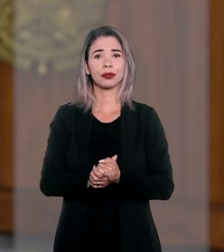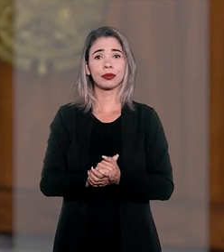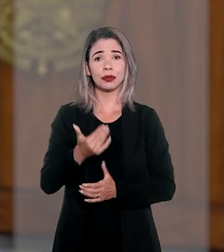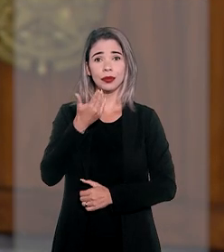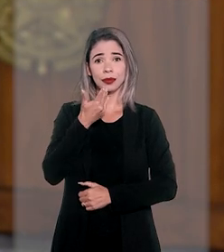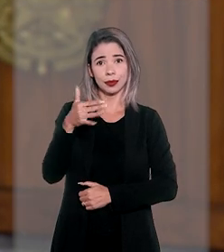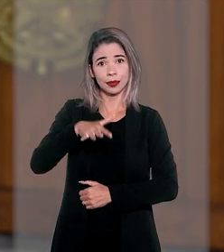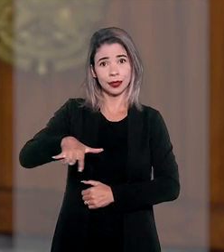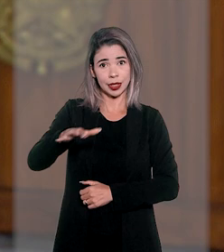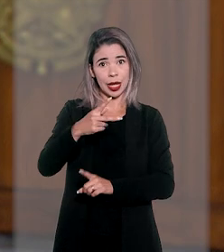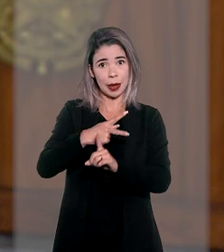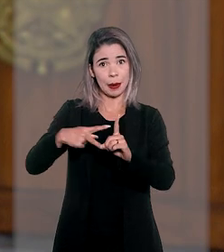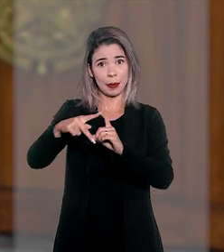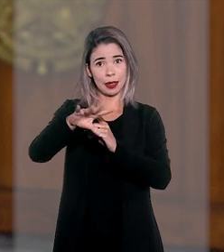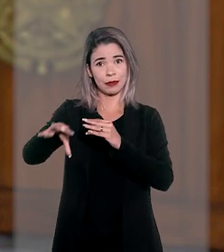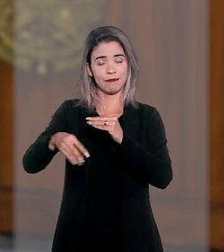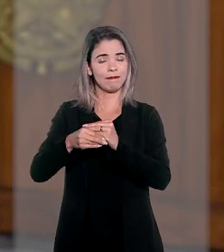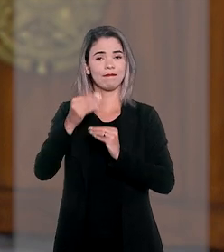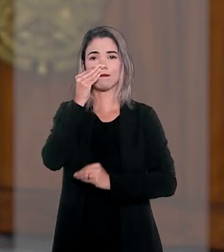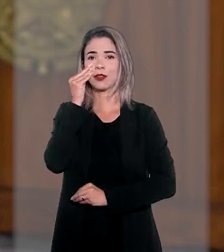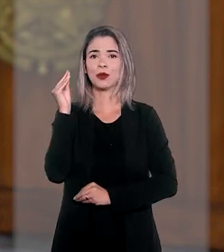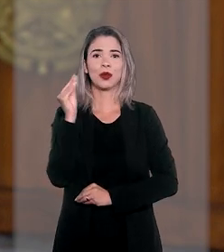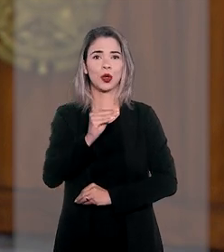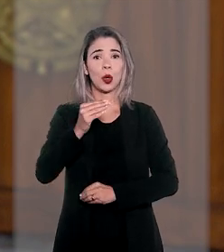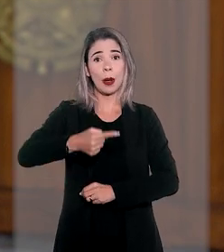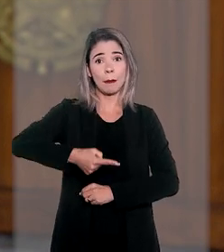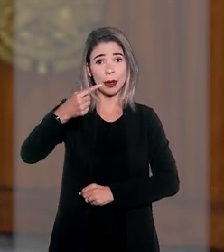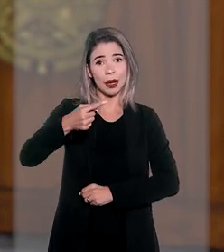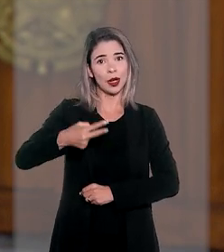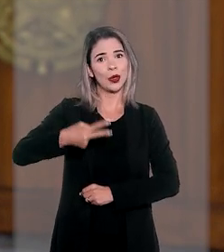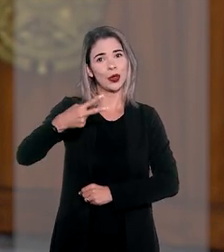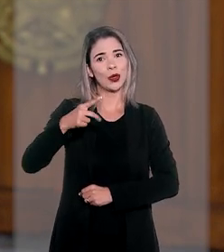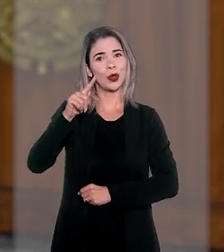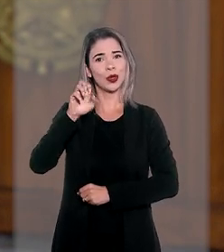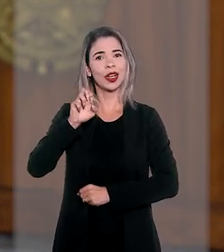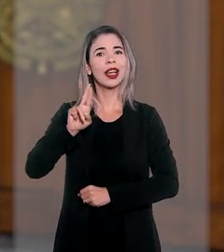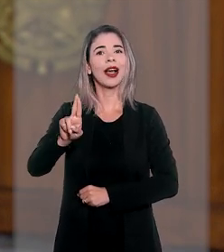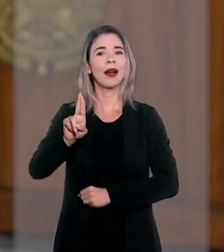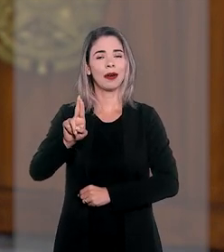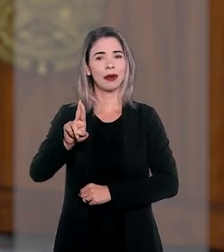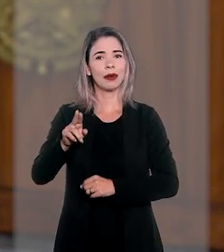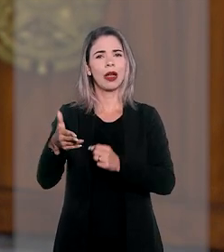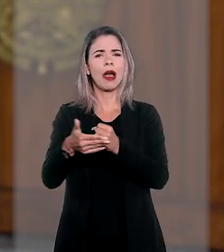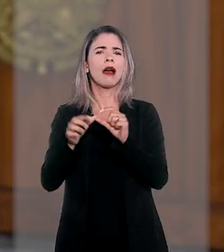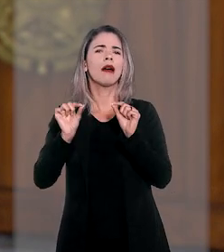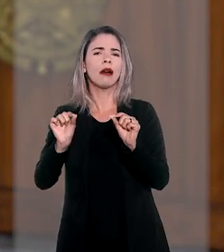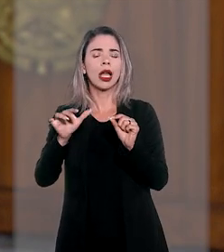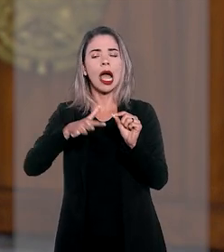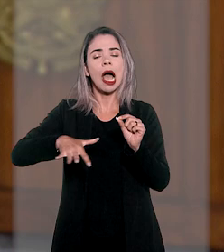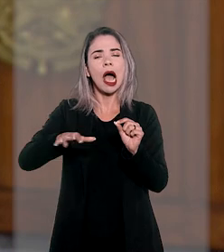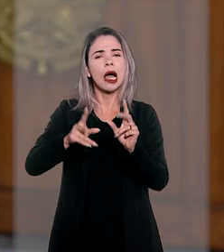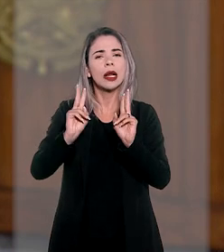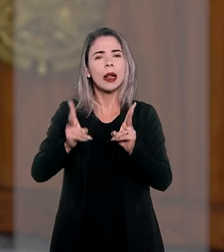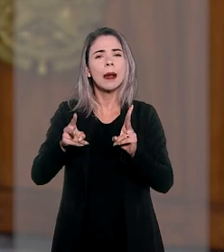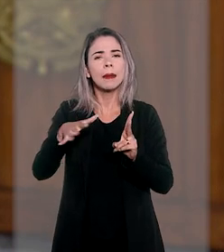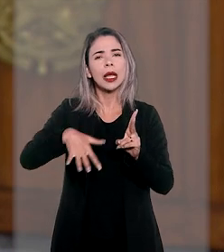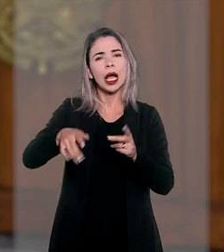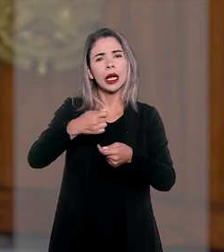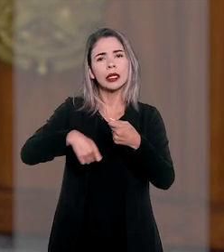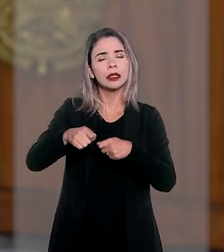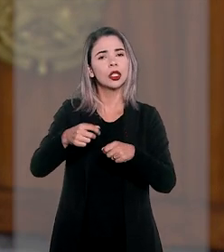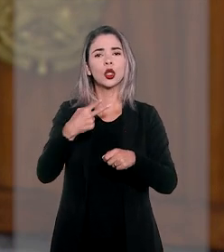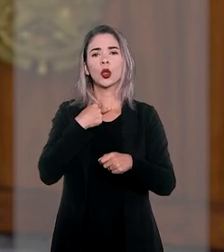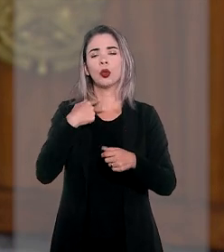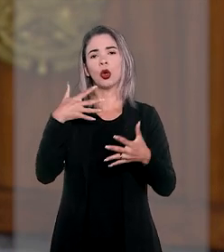pedido da entidade de previdência privada foi rejeitado em primeira e segunda instâncias, com o fundamento de que instituições desse tipo não se